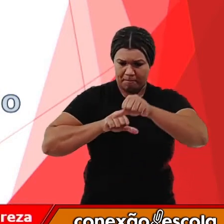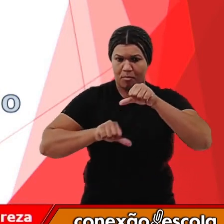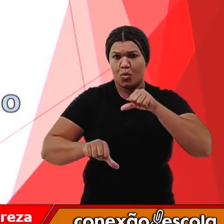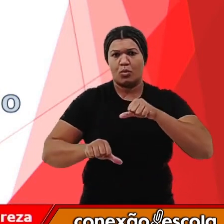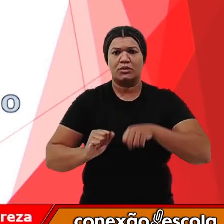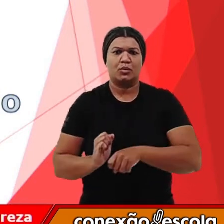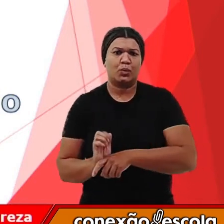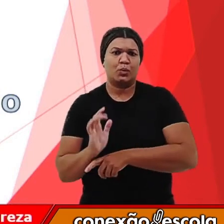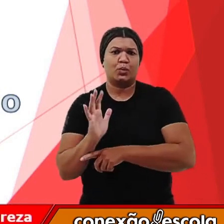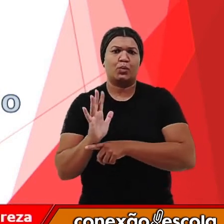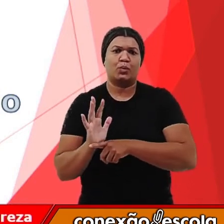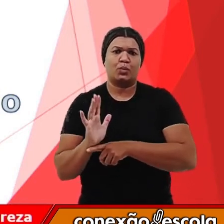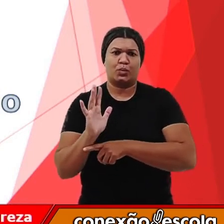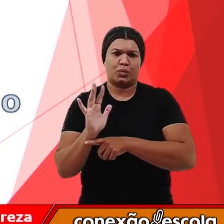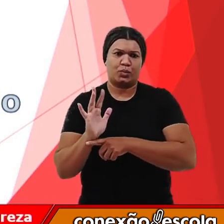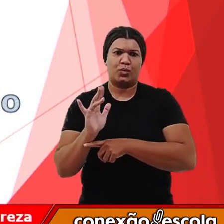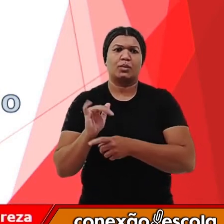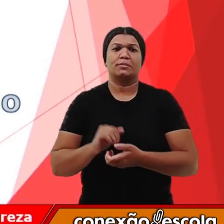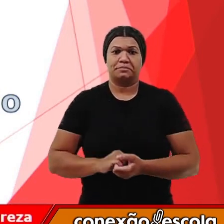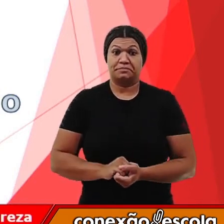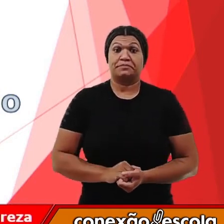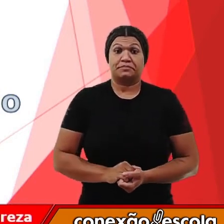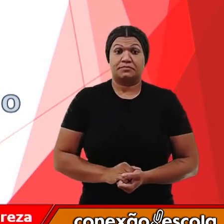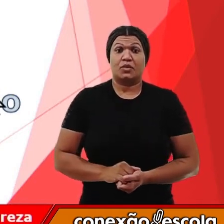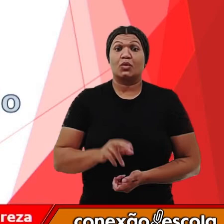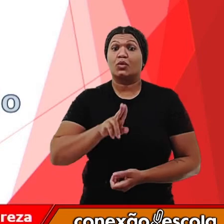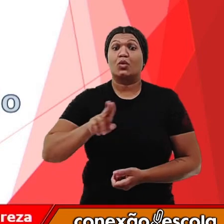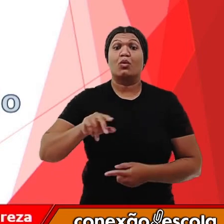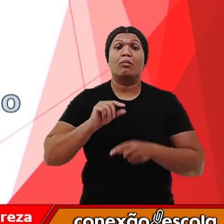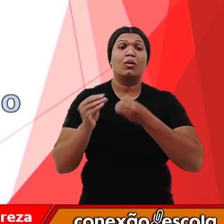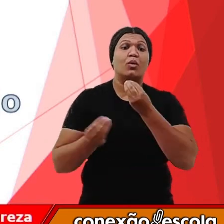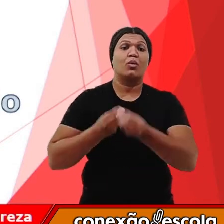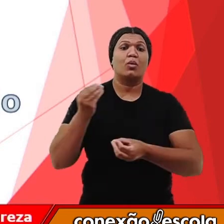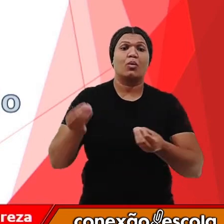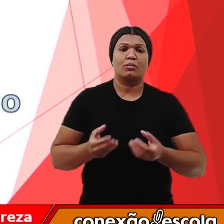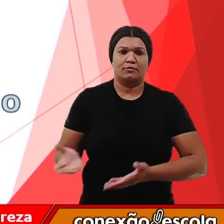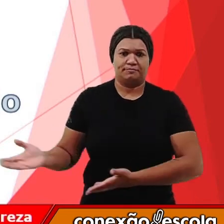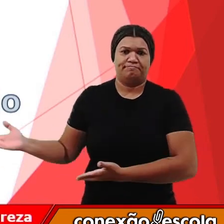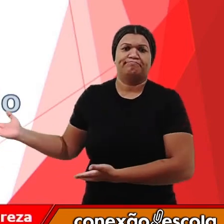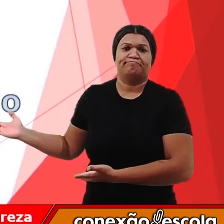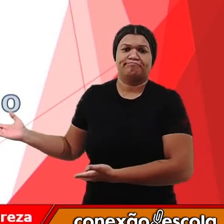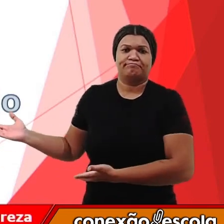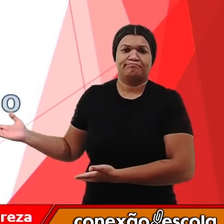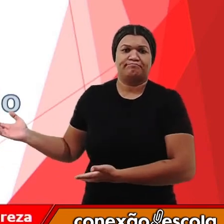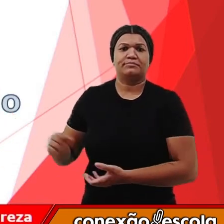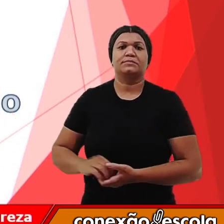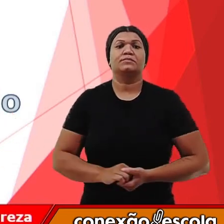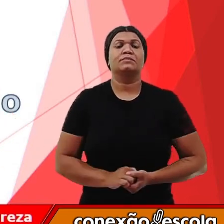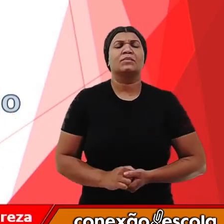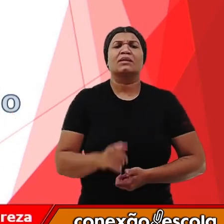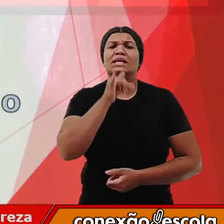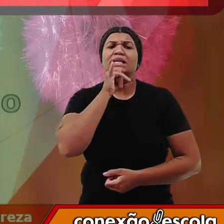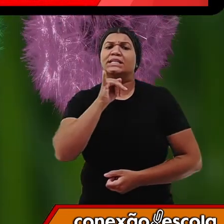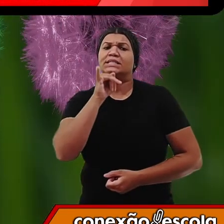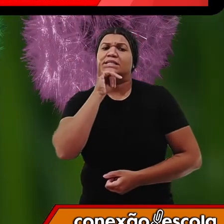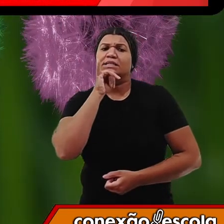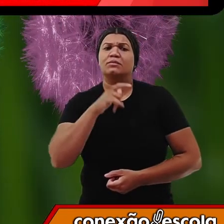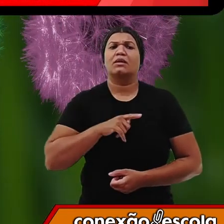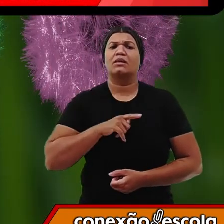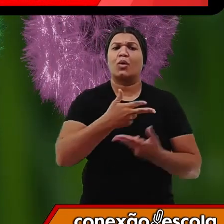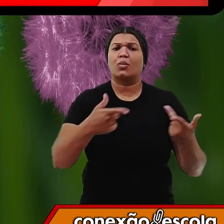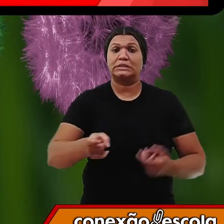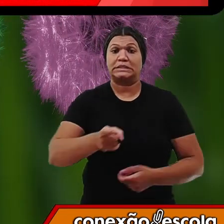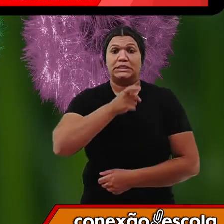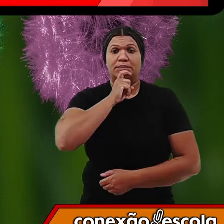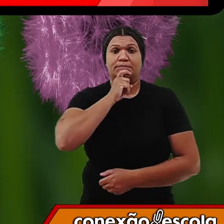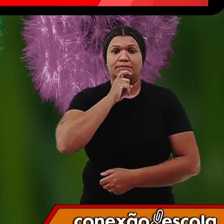gasoso, vai diretamente para o estado gasoso. Nós chamamos isso de sublimação. Quando eu pego, por exemplo, algo congelado